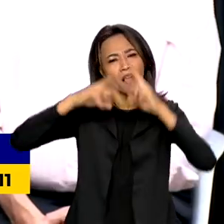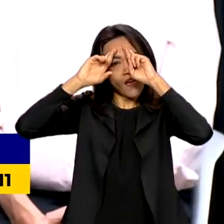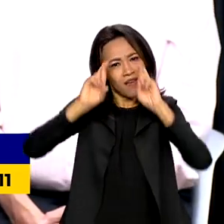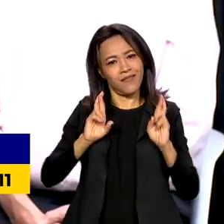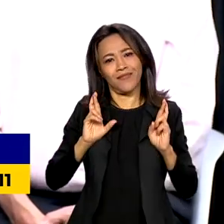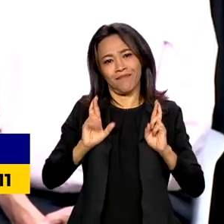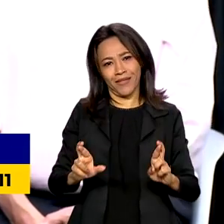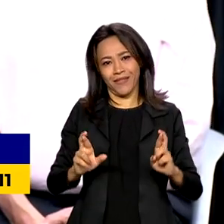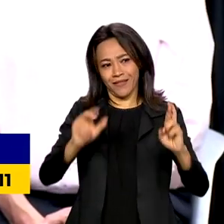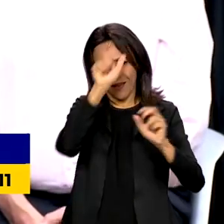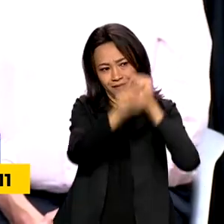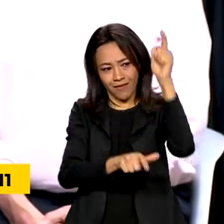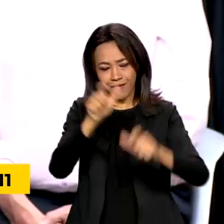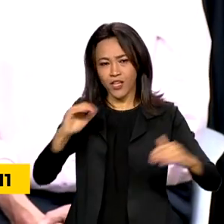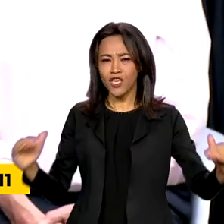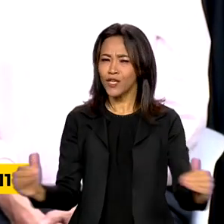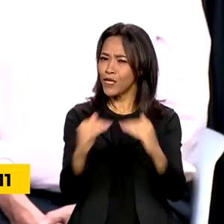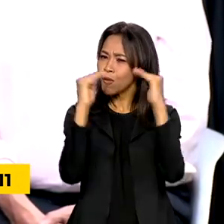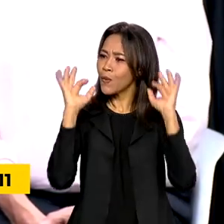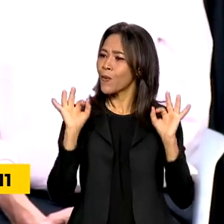dignidade, igualdade para todos os brasileiros.